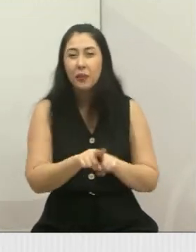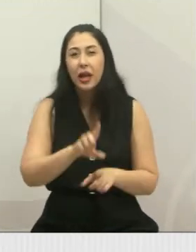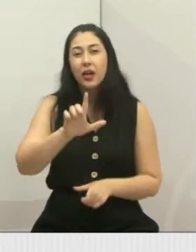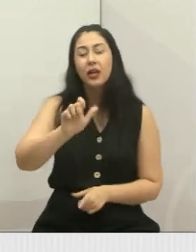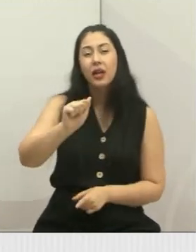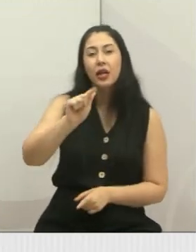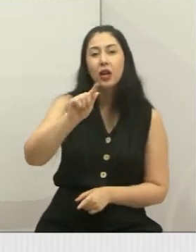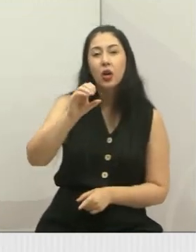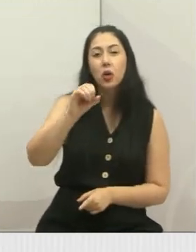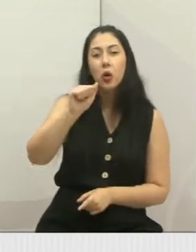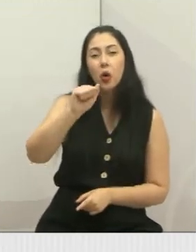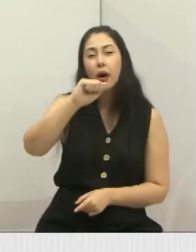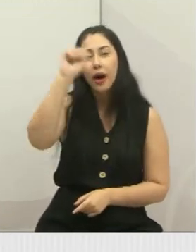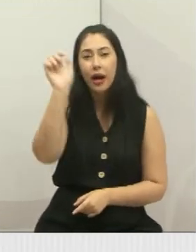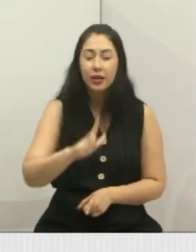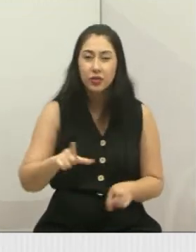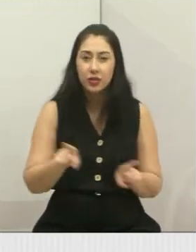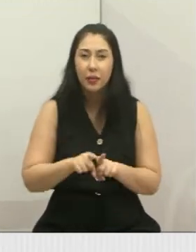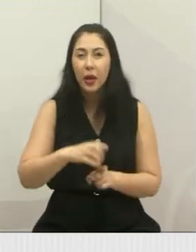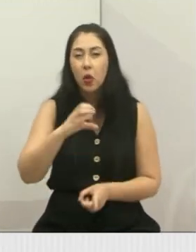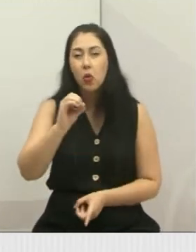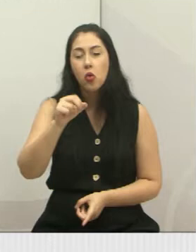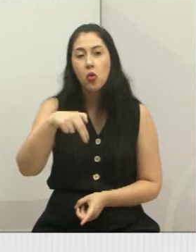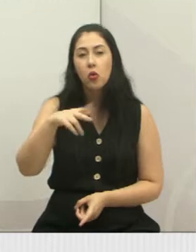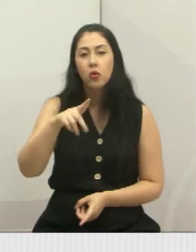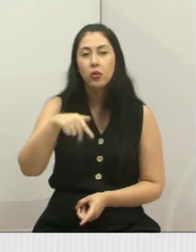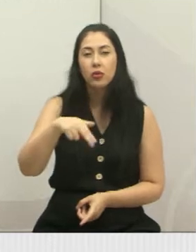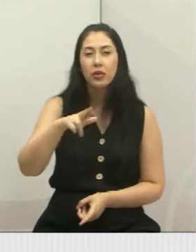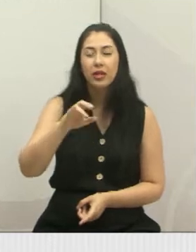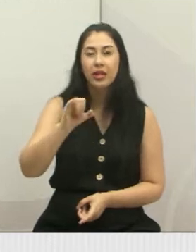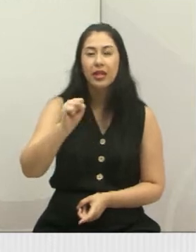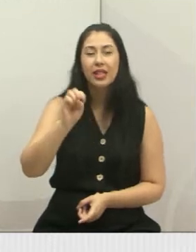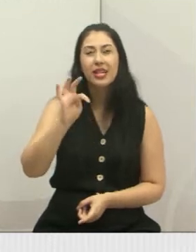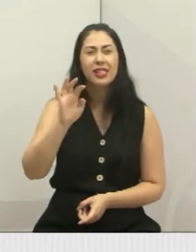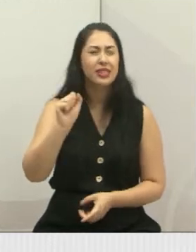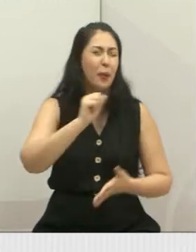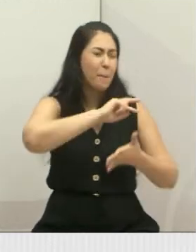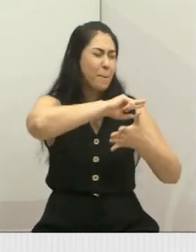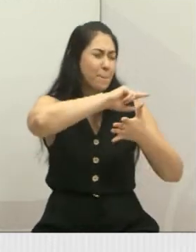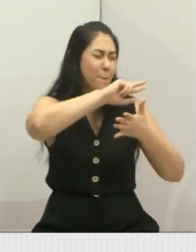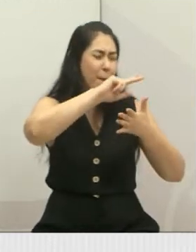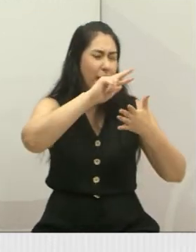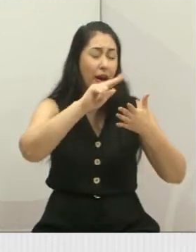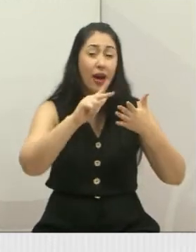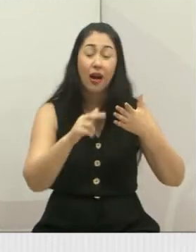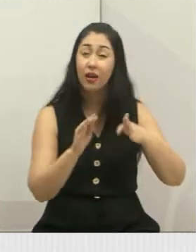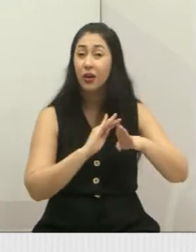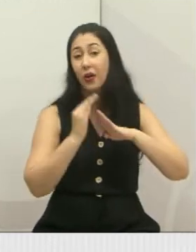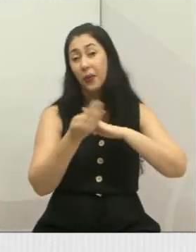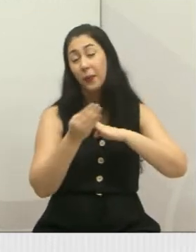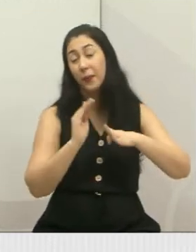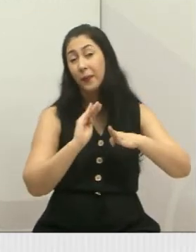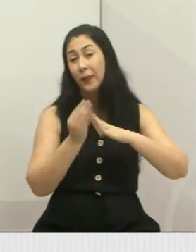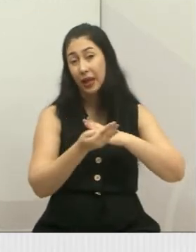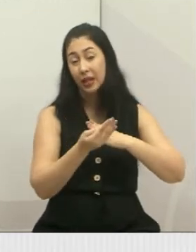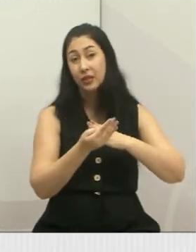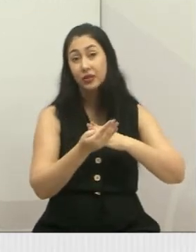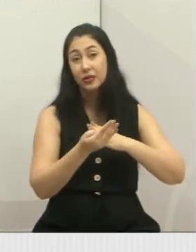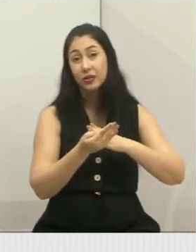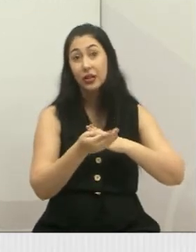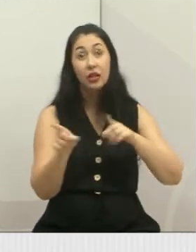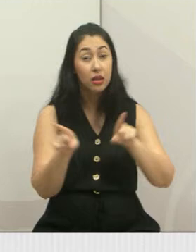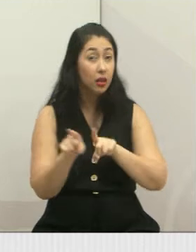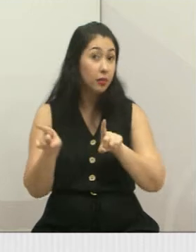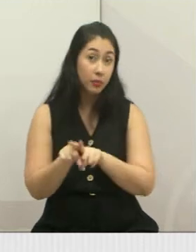Lagoas 2, Jardim Conquista, Mar de Vale, Pagador de Andada, que a região e a Barra do Poço e toda